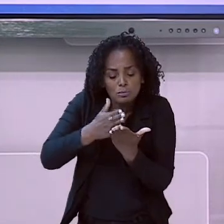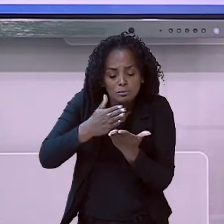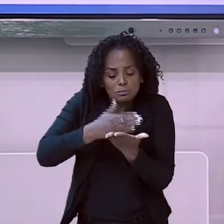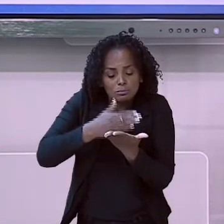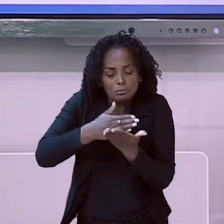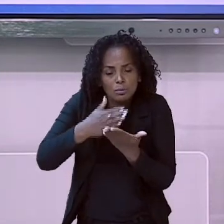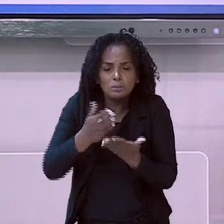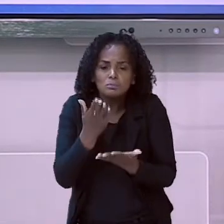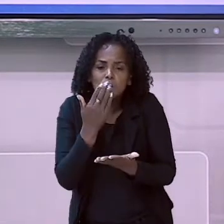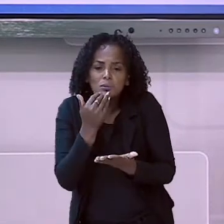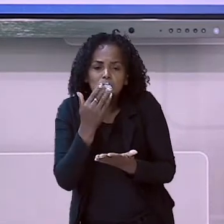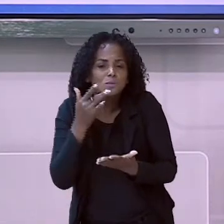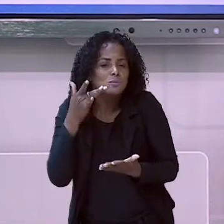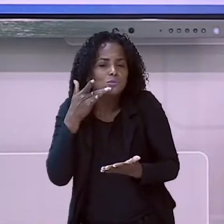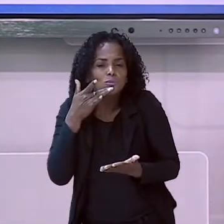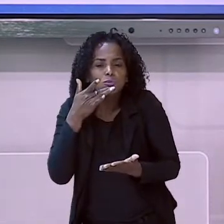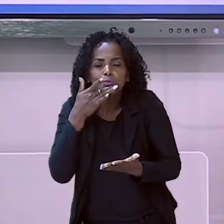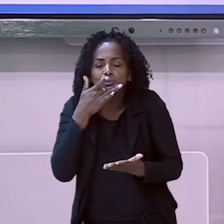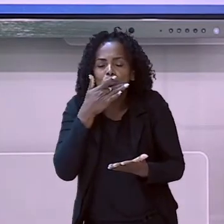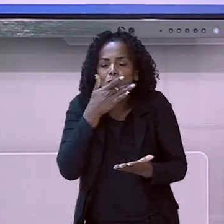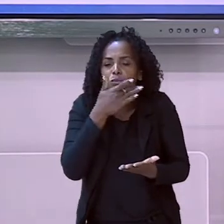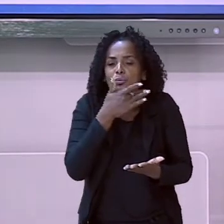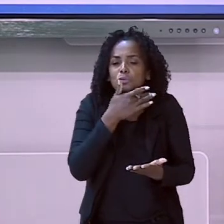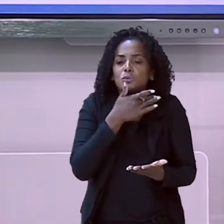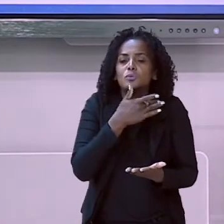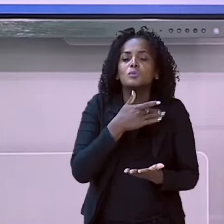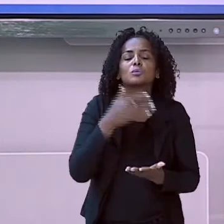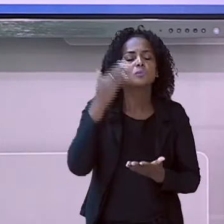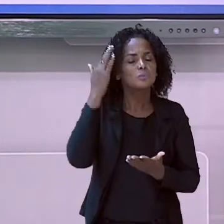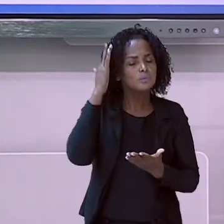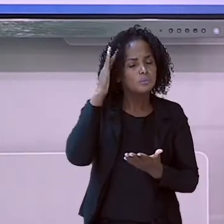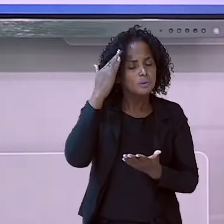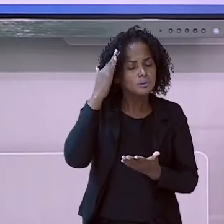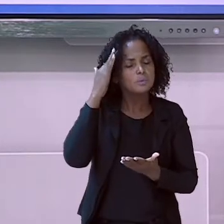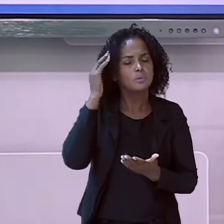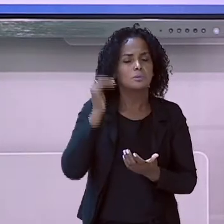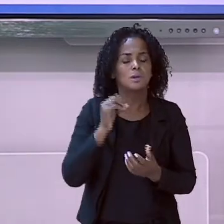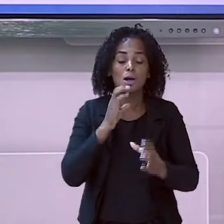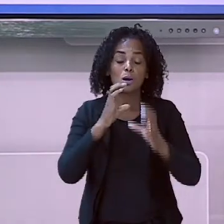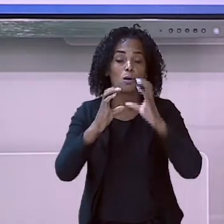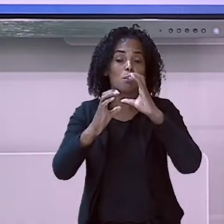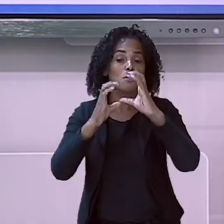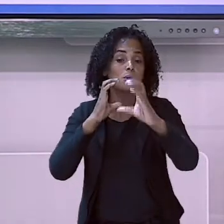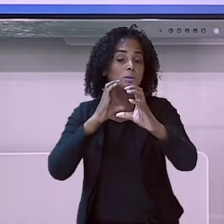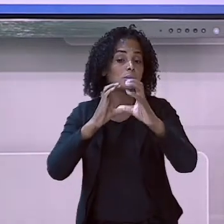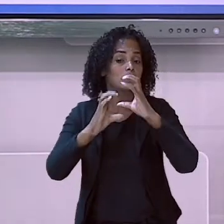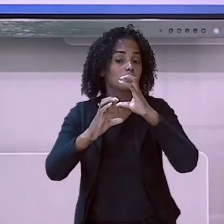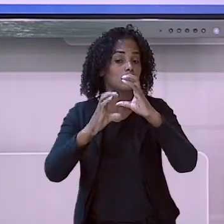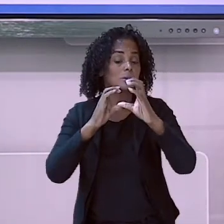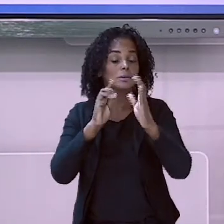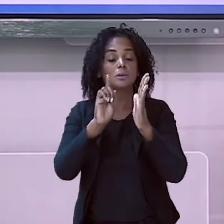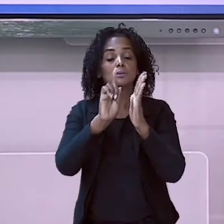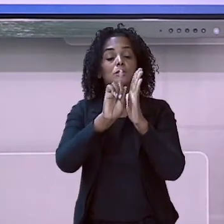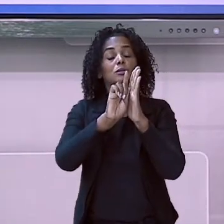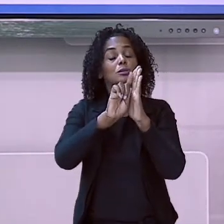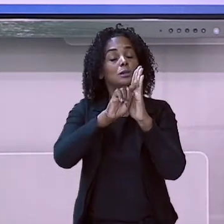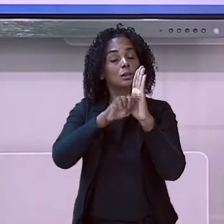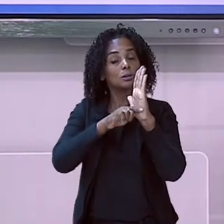Você vai entender. Então, houve uma comunicação. Então, os gêneros textuais